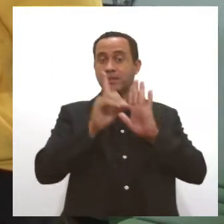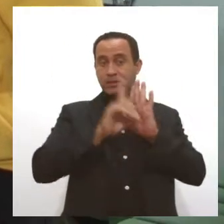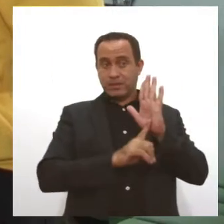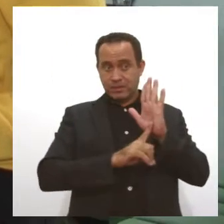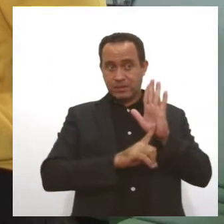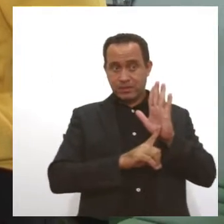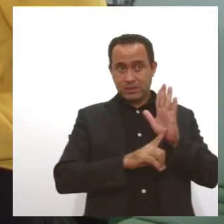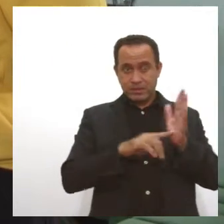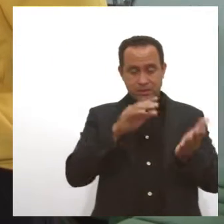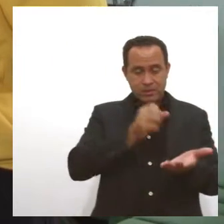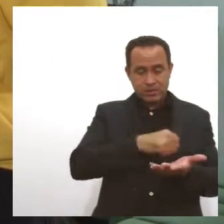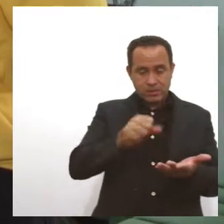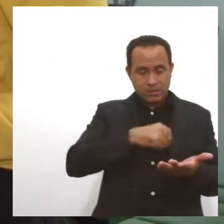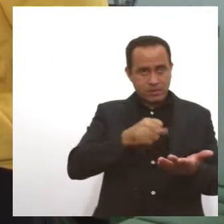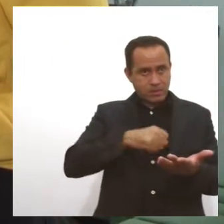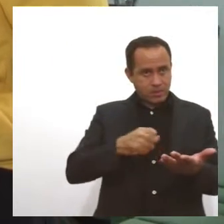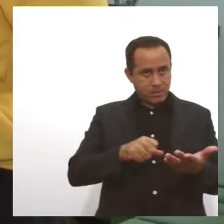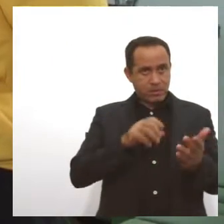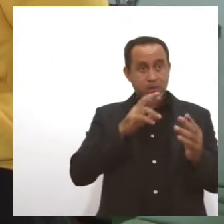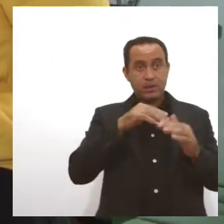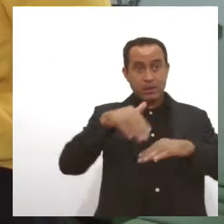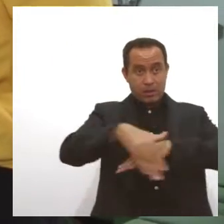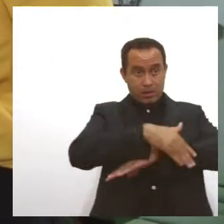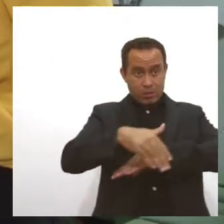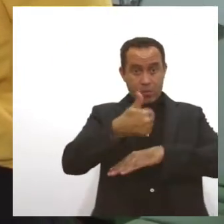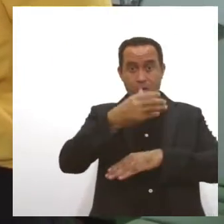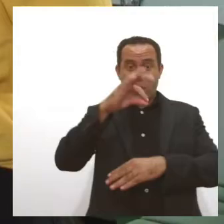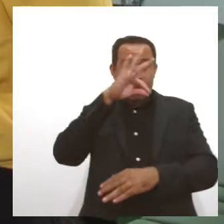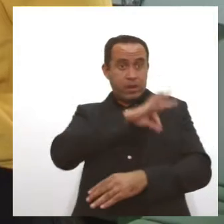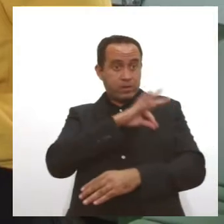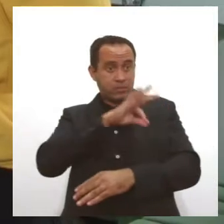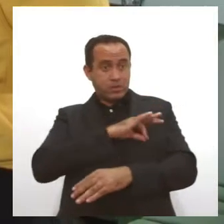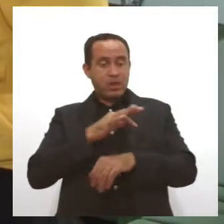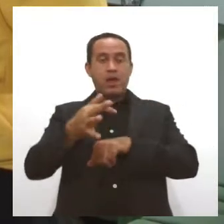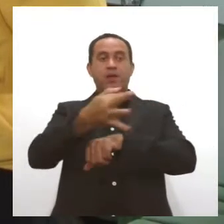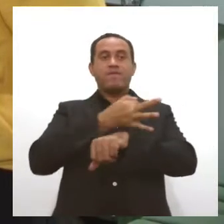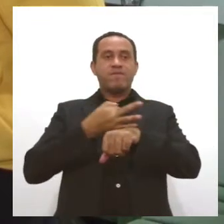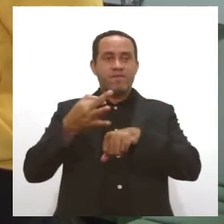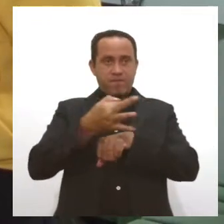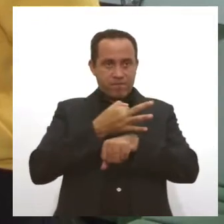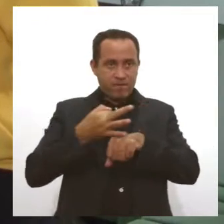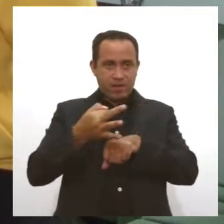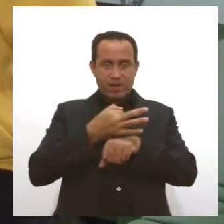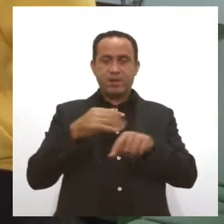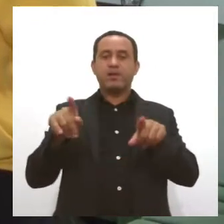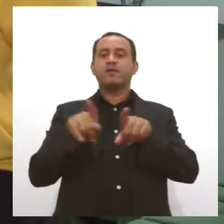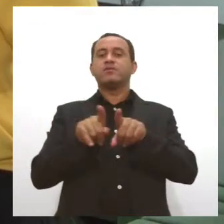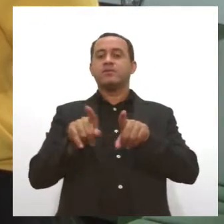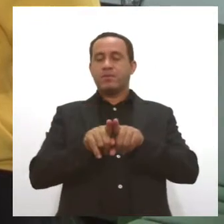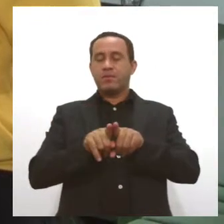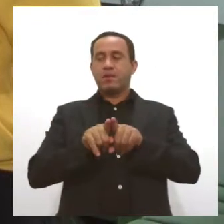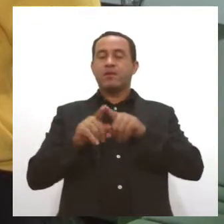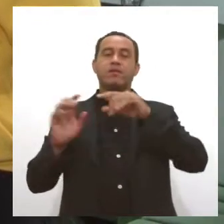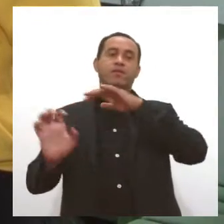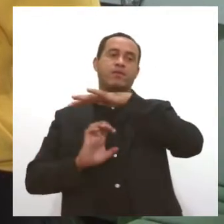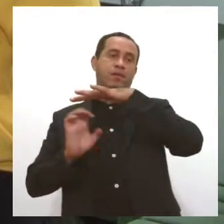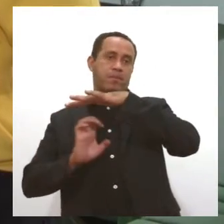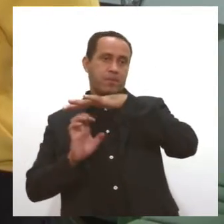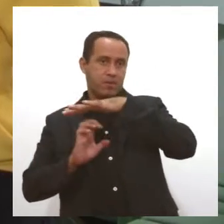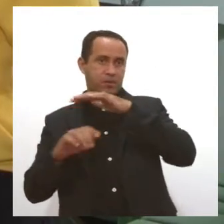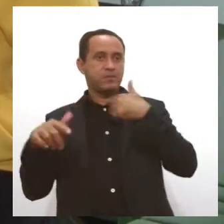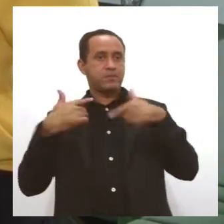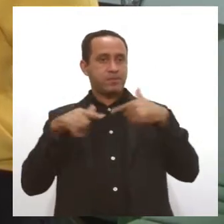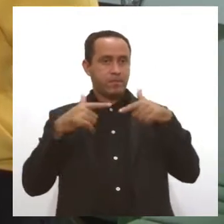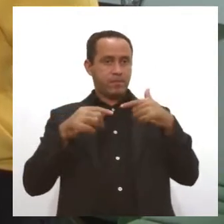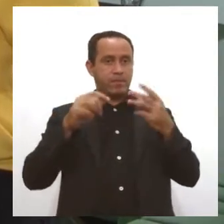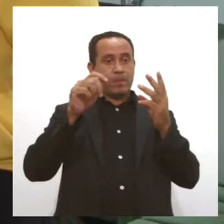além dessa produção, né? Ele vai receber também décimo terceiro e férias proporcionais, ao tempo que ele ficar no IBGE, que a princípio